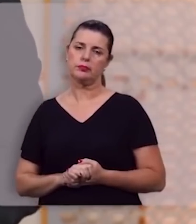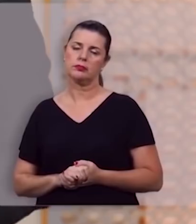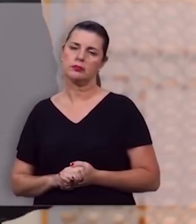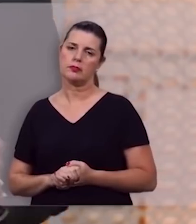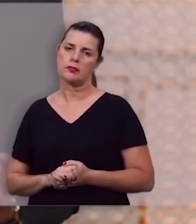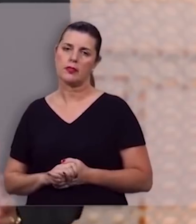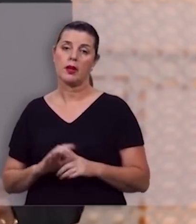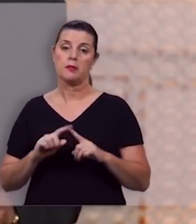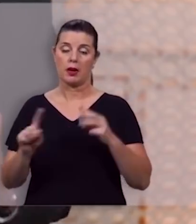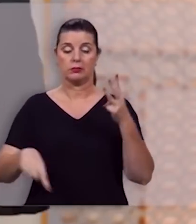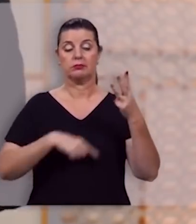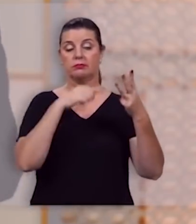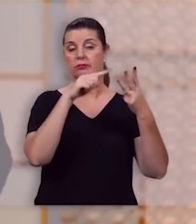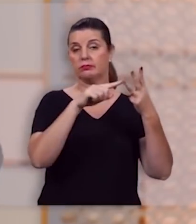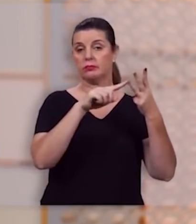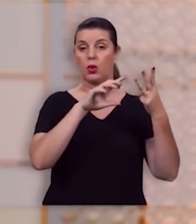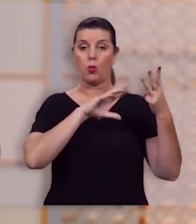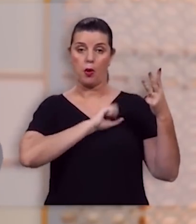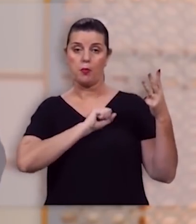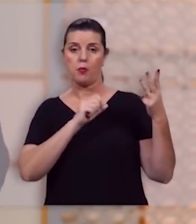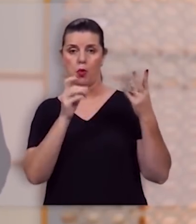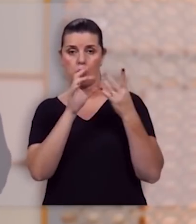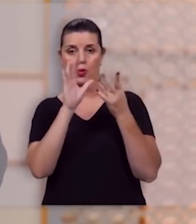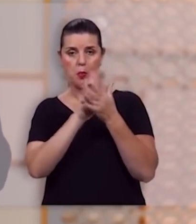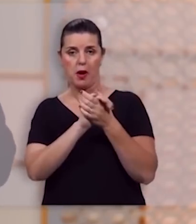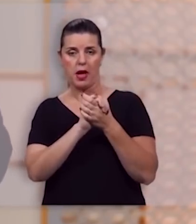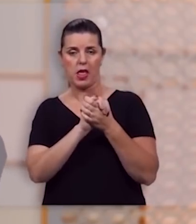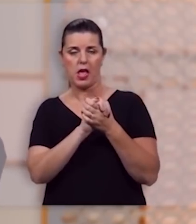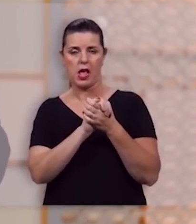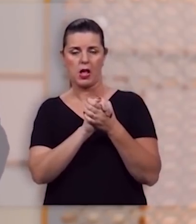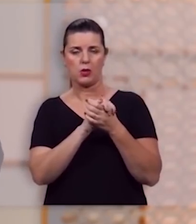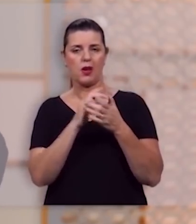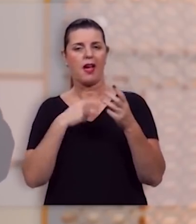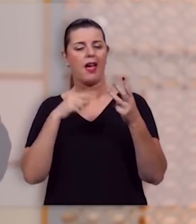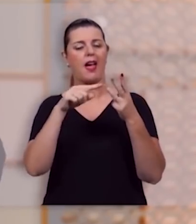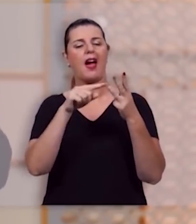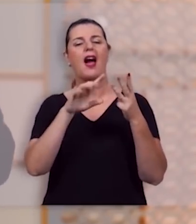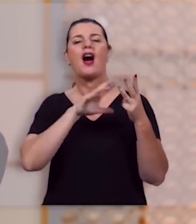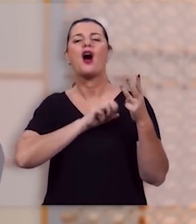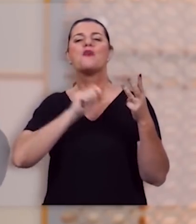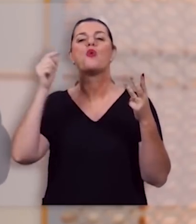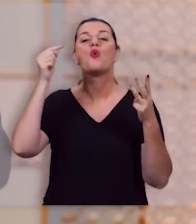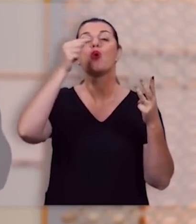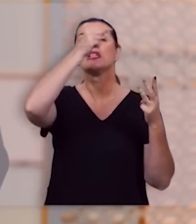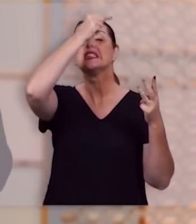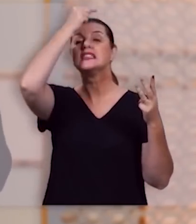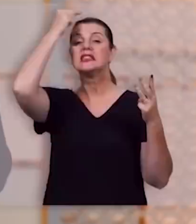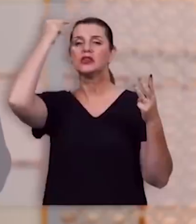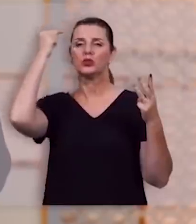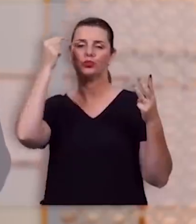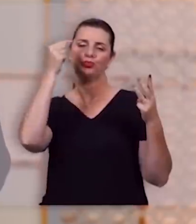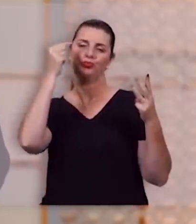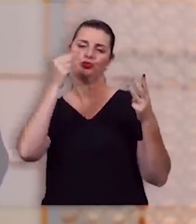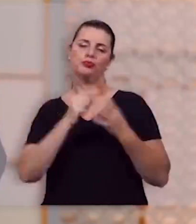mas em terceiro lugar o amor do marido pela esposa é um amor santificador